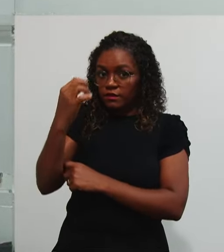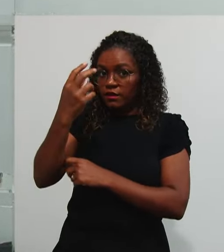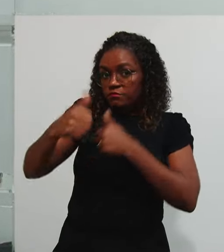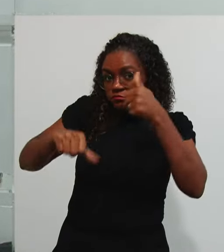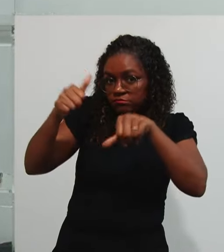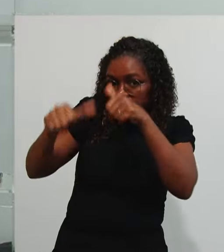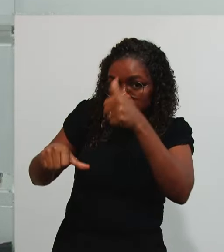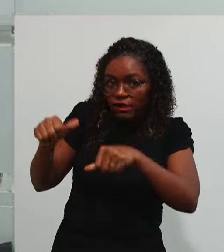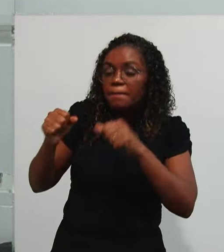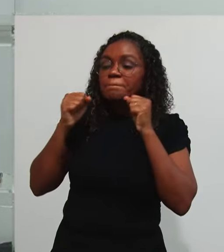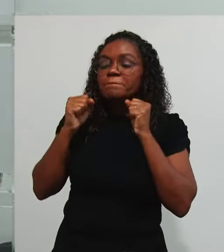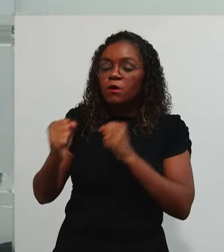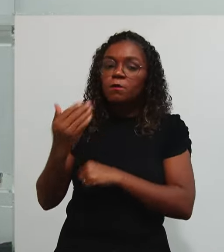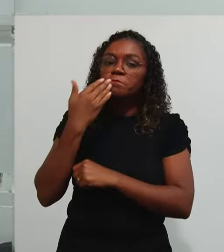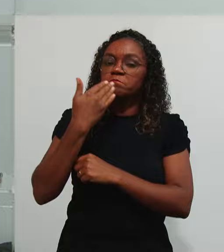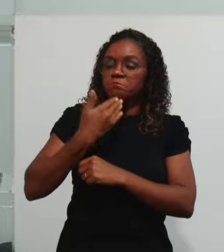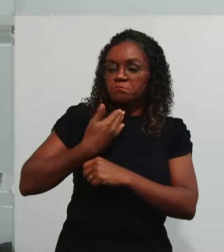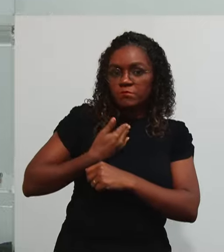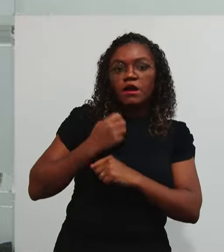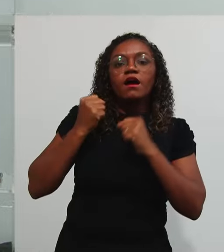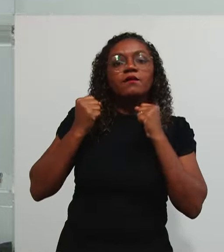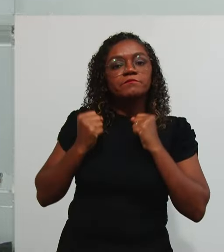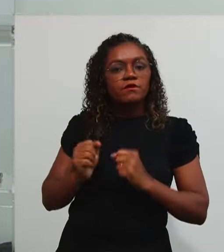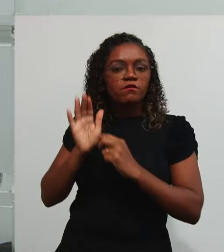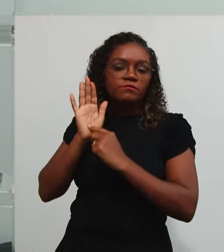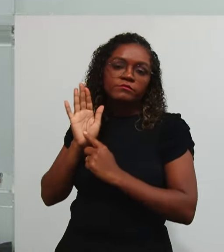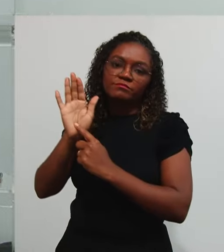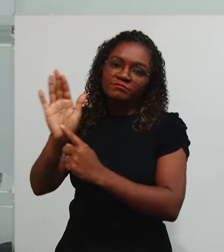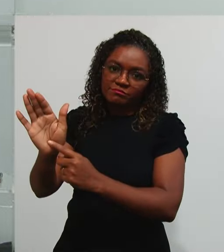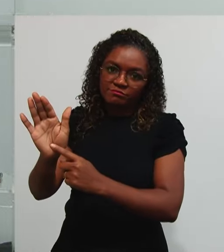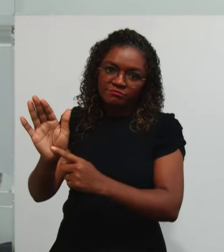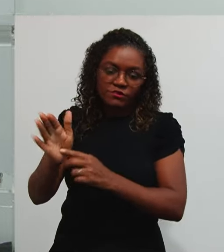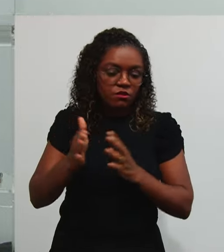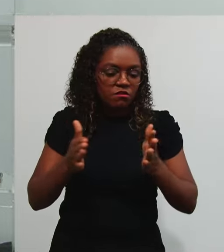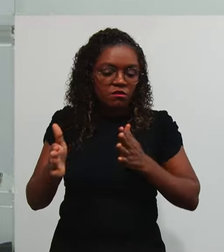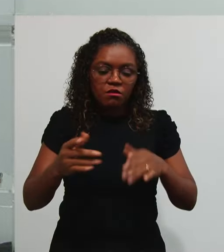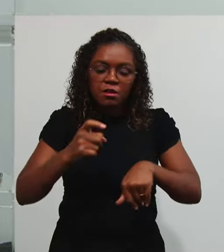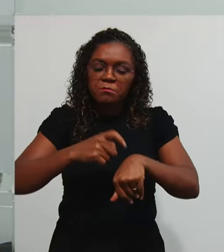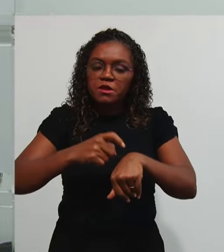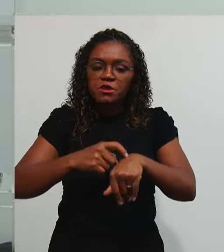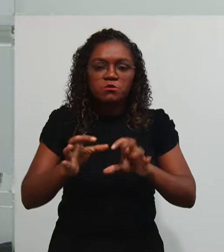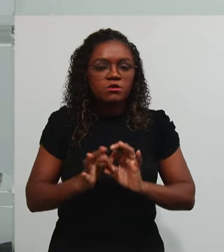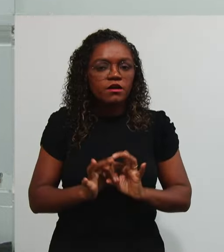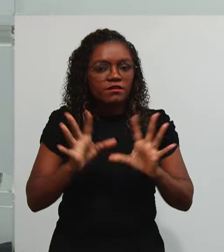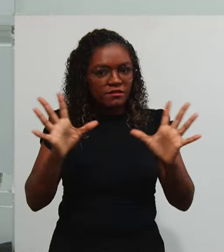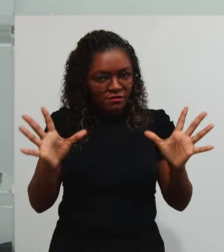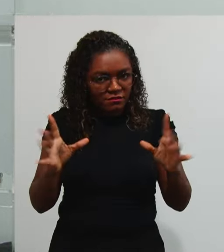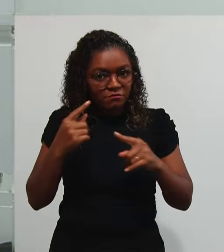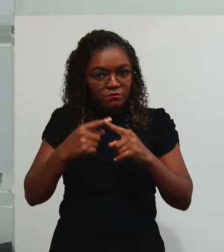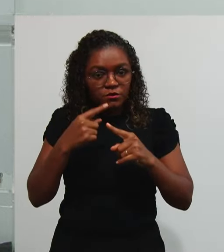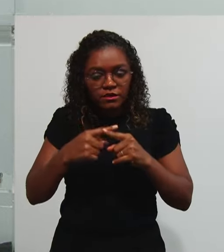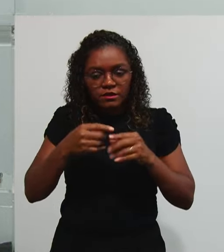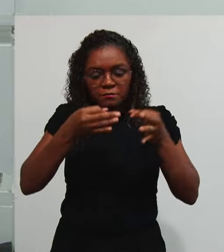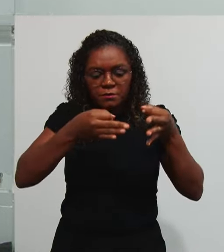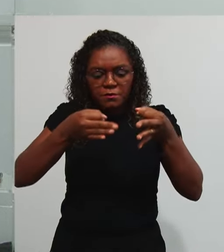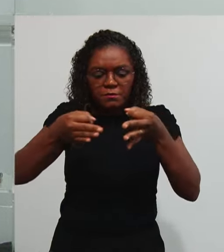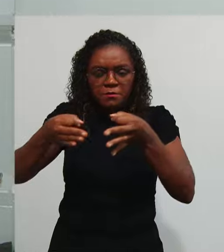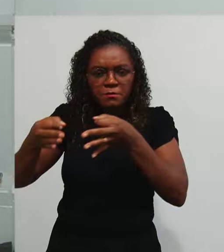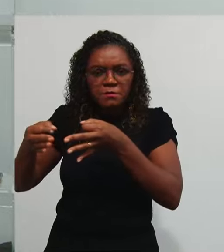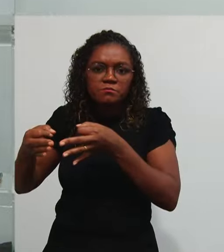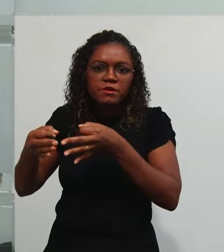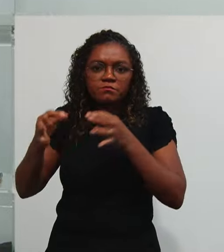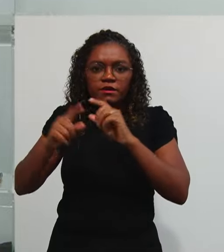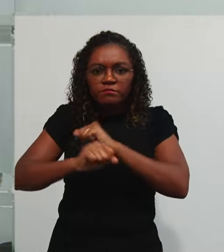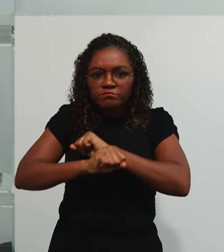momento E eu Quanto gestor Preciso estar preparado Para então Entregar E fazer todos Os processos De